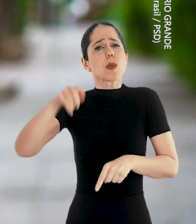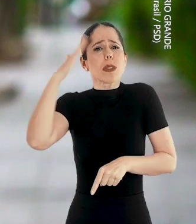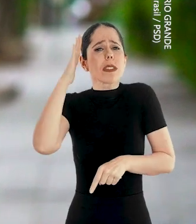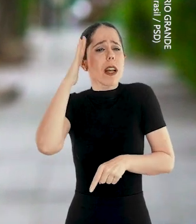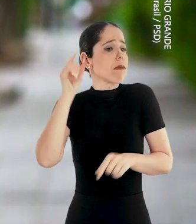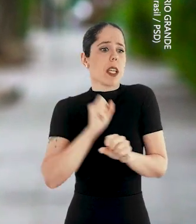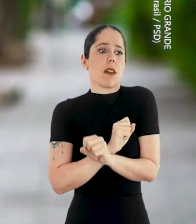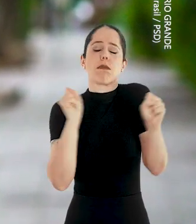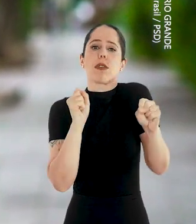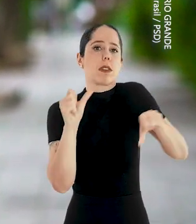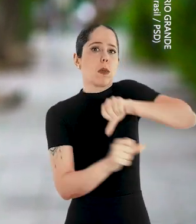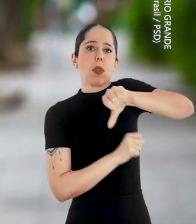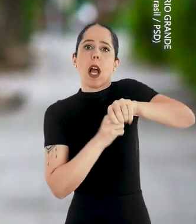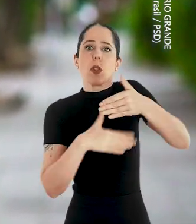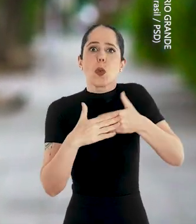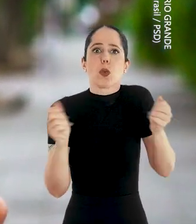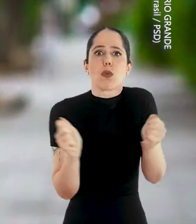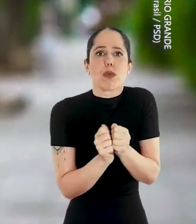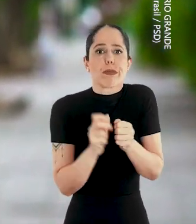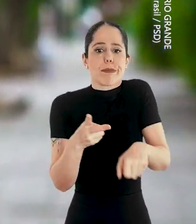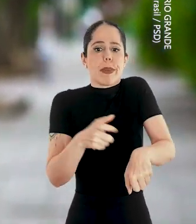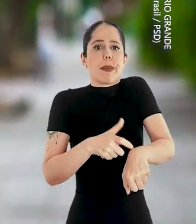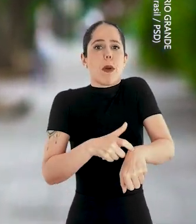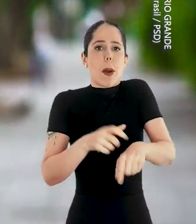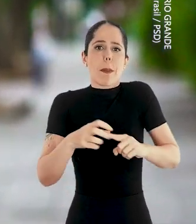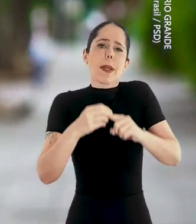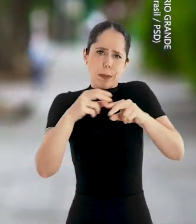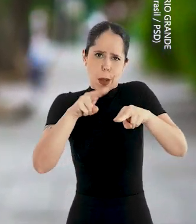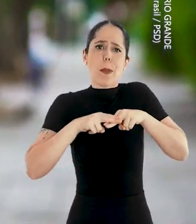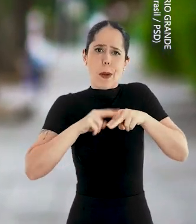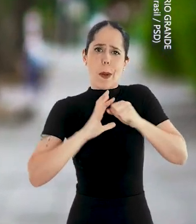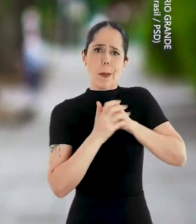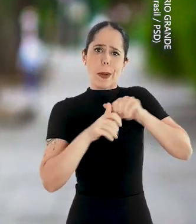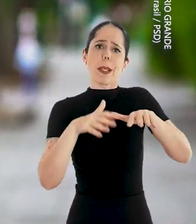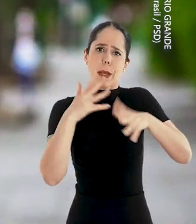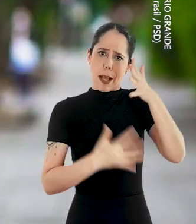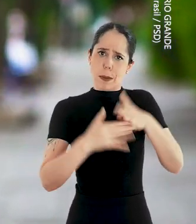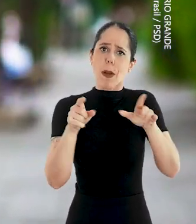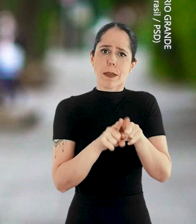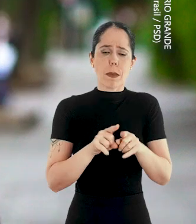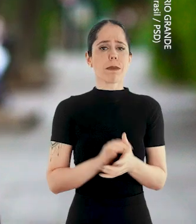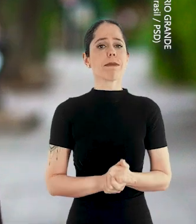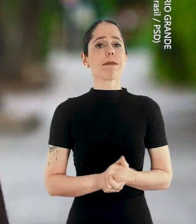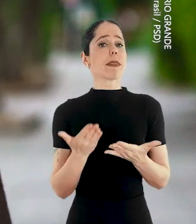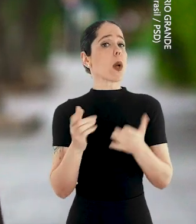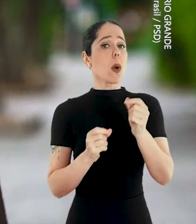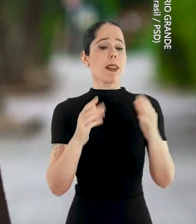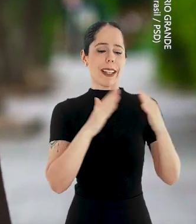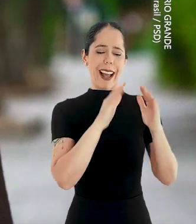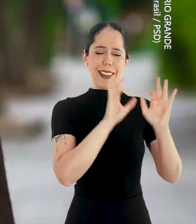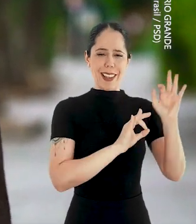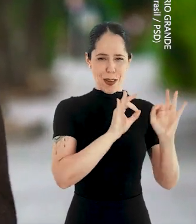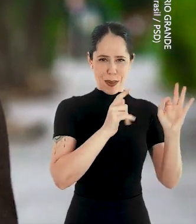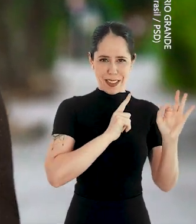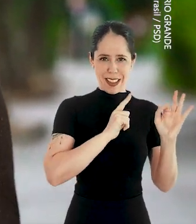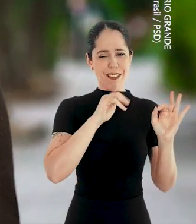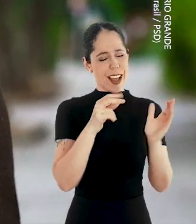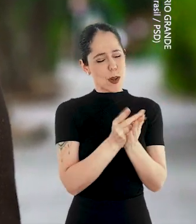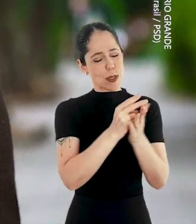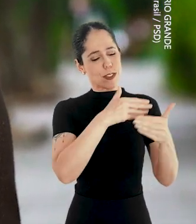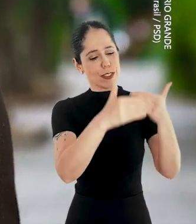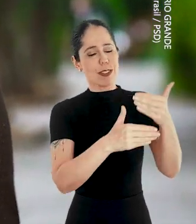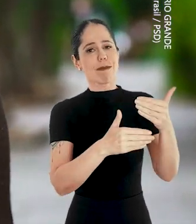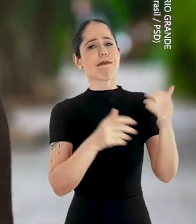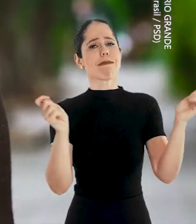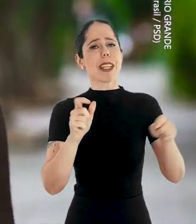fazer, mas você sabe que não é possível mudar tudo ao mesmo tempo, ainda mais com uma pandemia no meio do caminho. Agora, com a